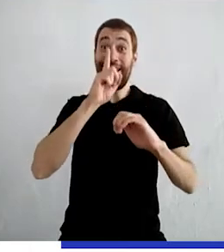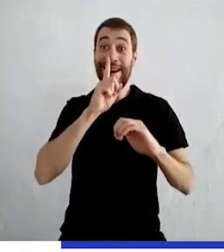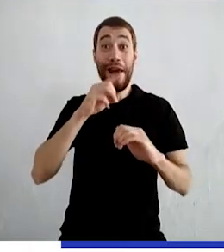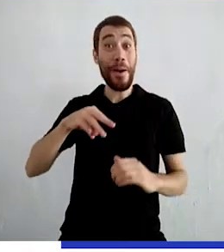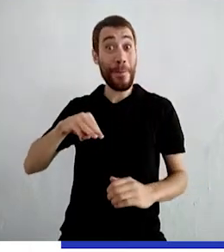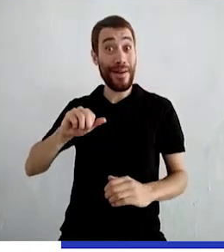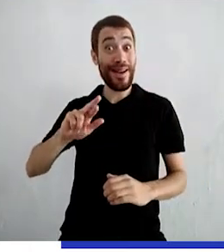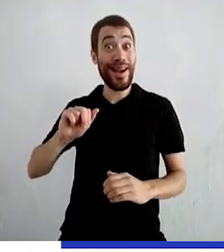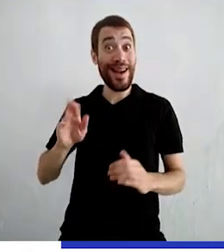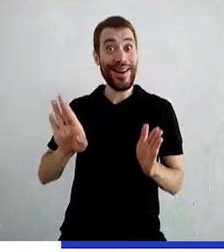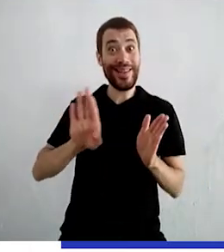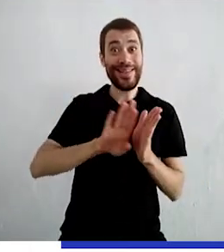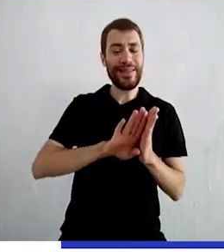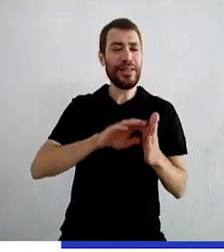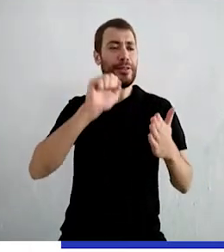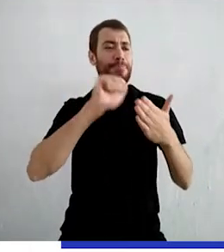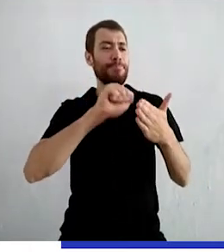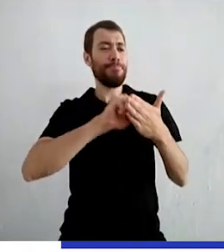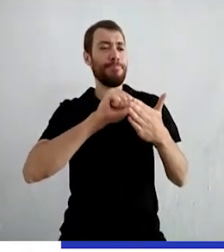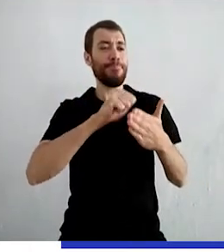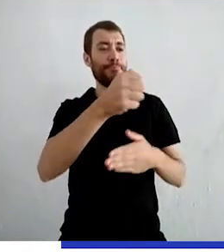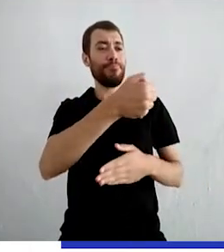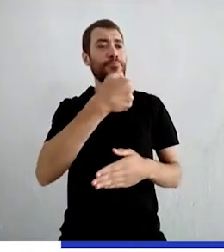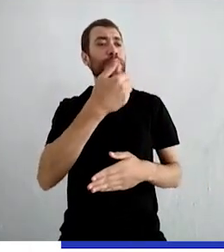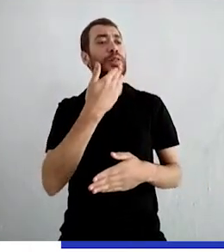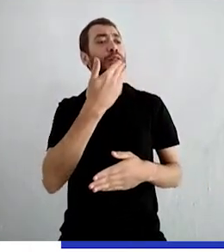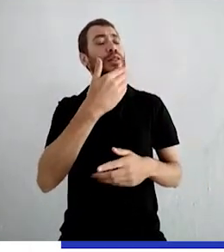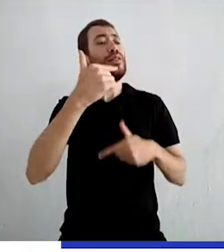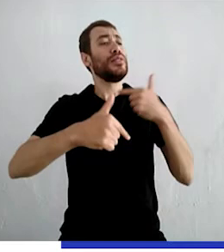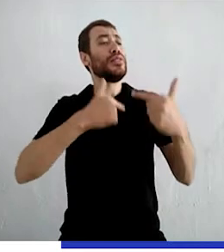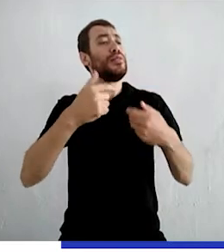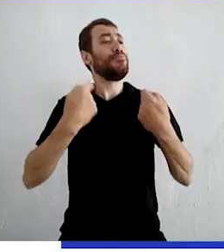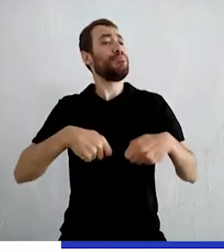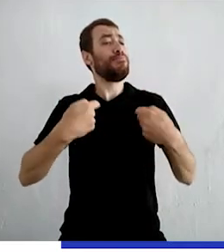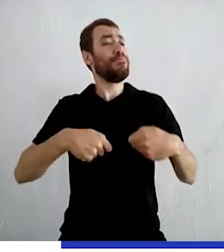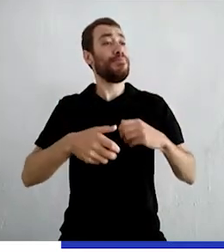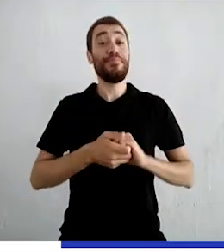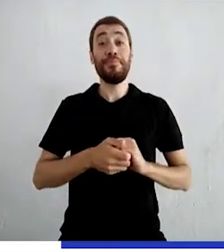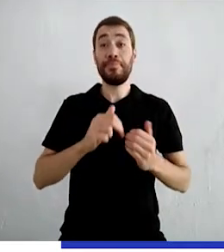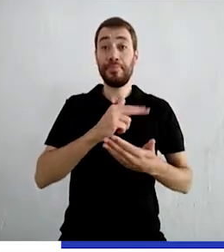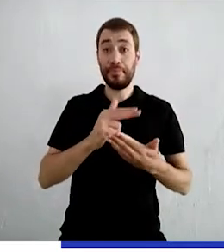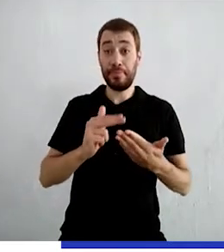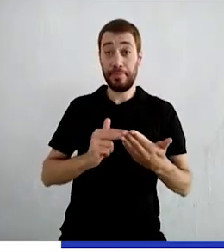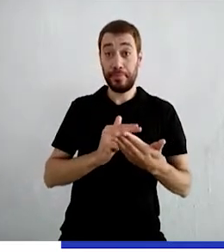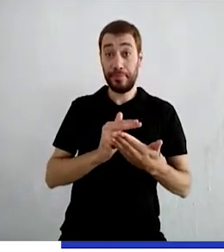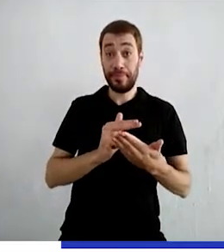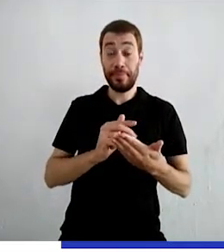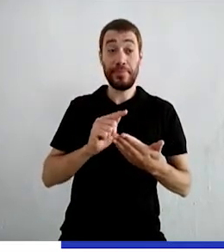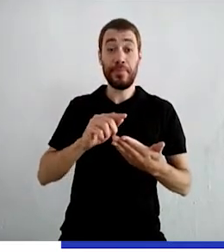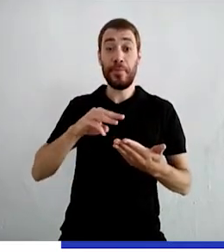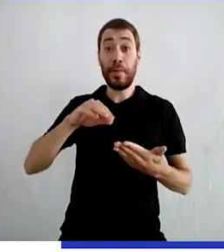chegou Bateu na porta e pediu um trabalho No desenho da Gabriela